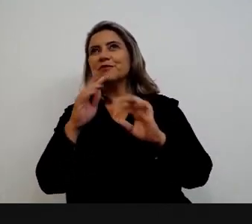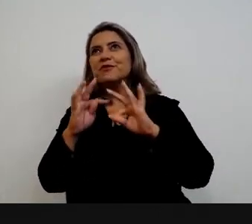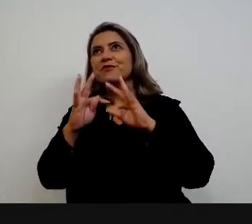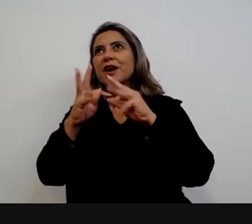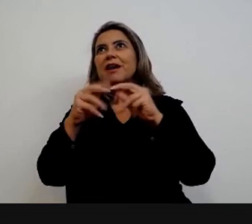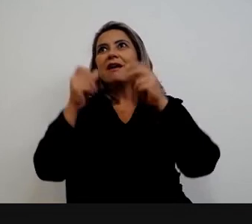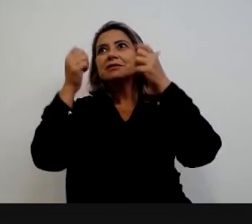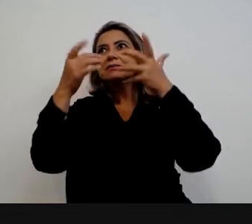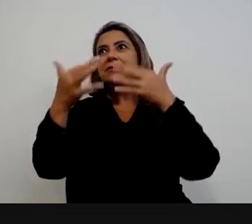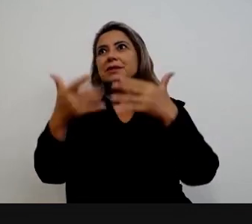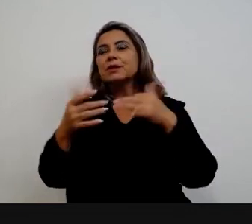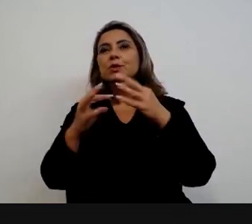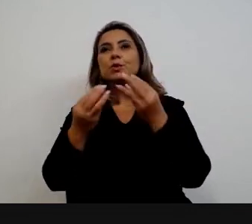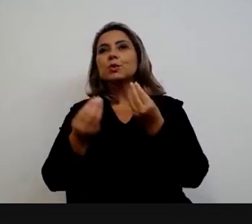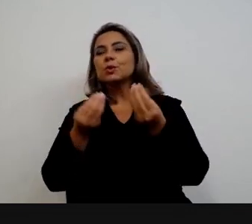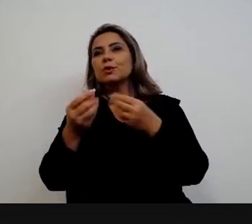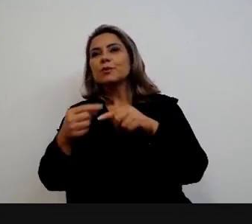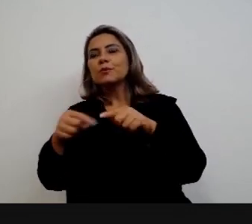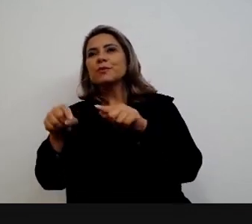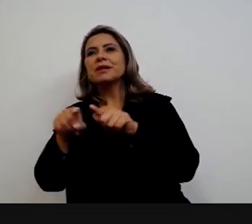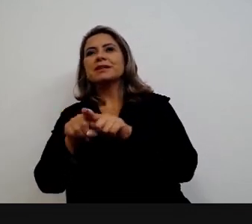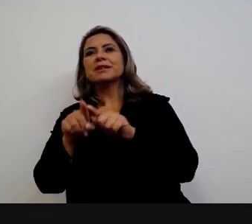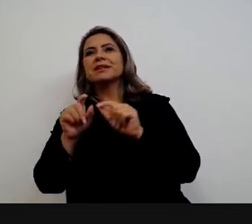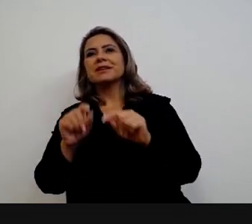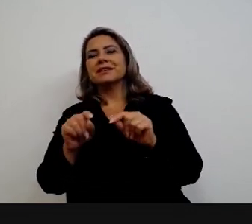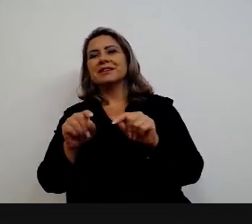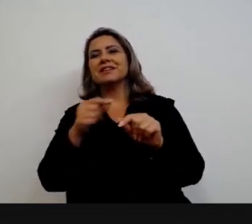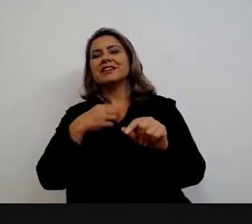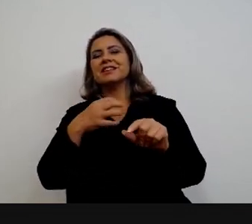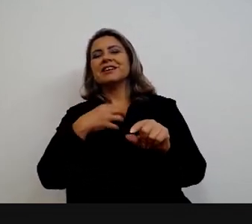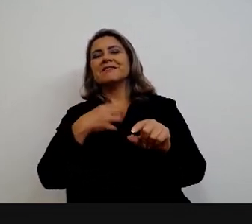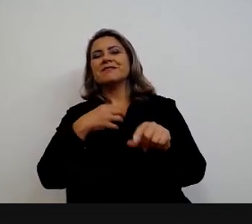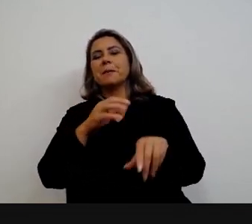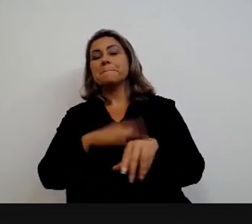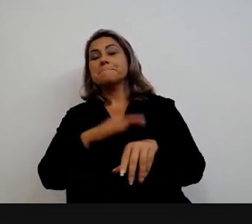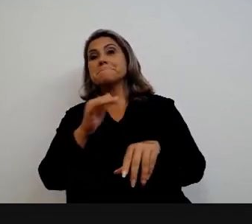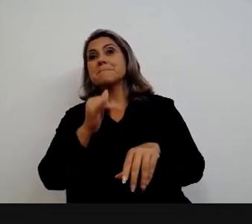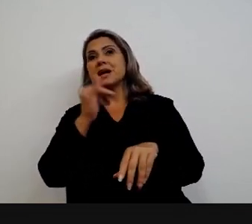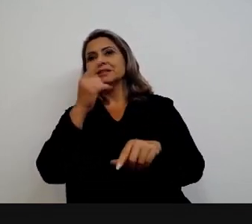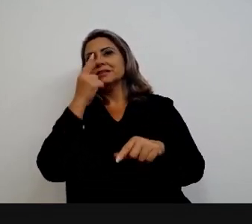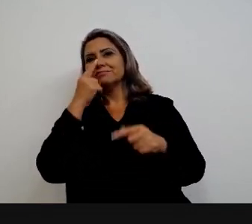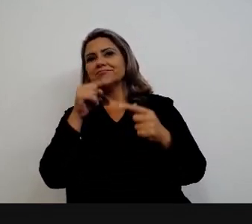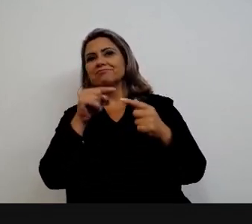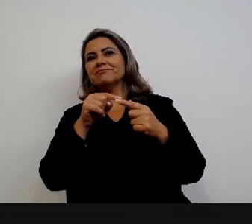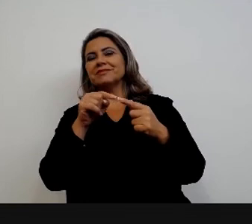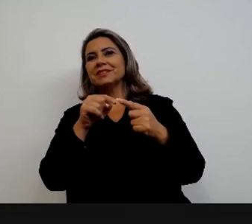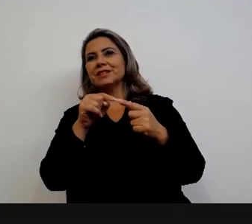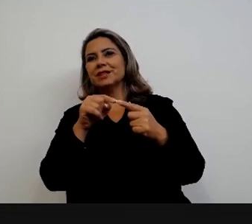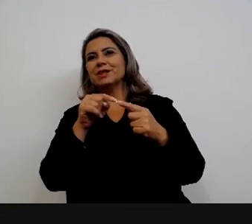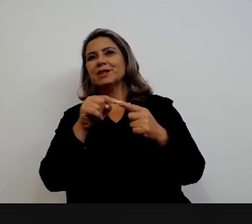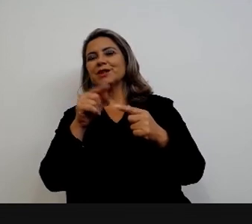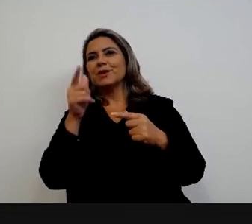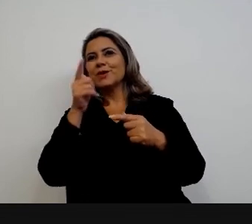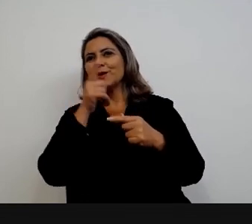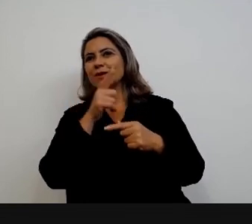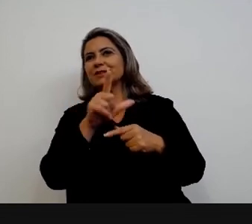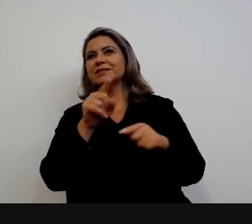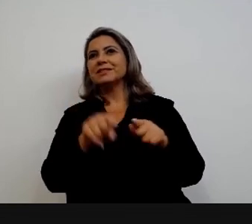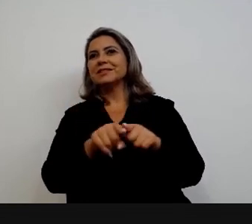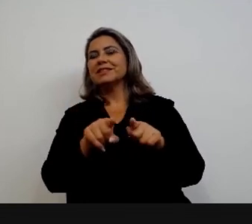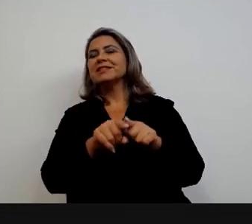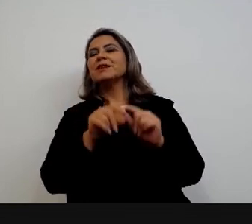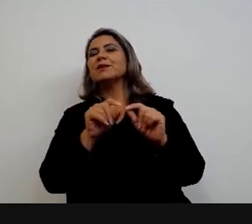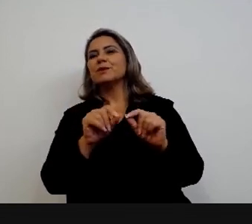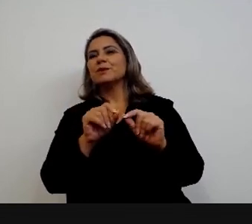todas as nossas formas de parcerizações aquela que eu acho que é a que mais interessante é aquela que a gente consegue fazer no